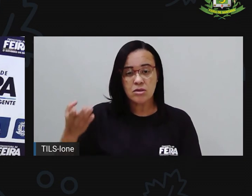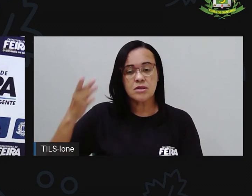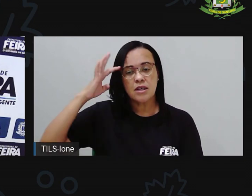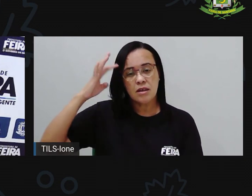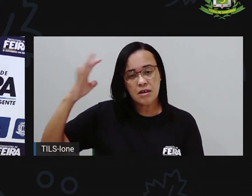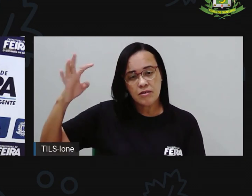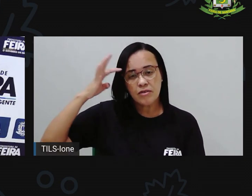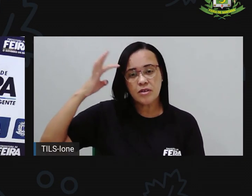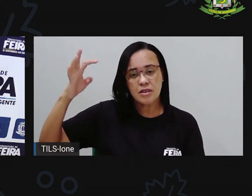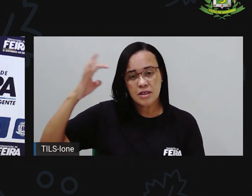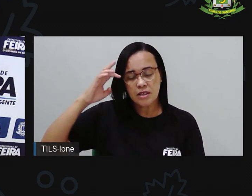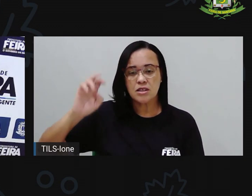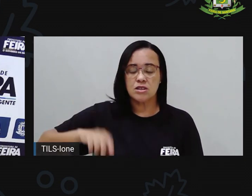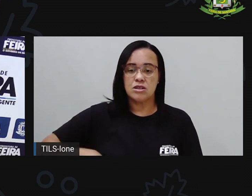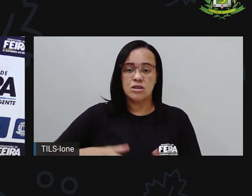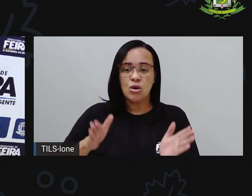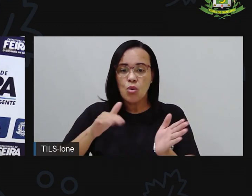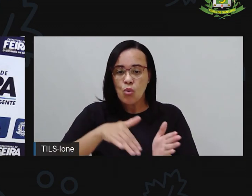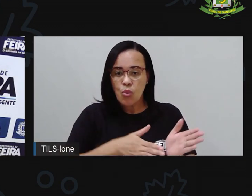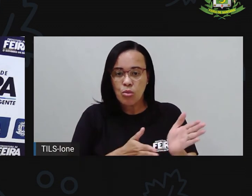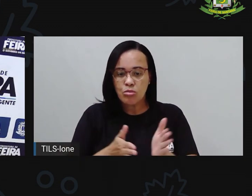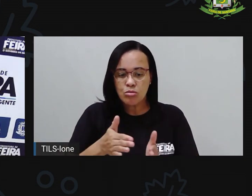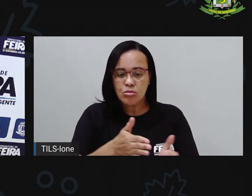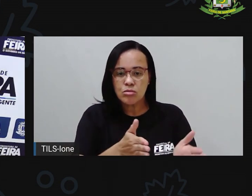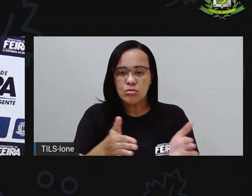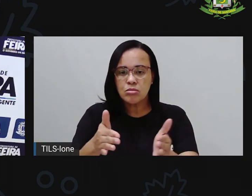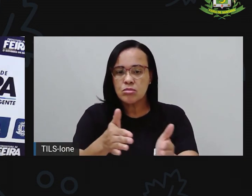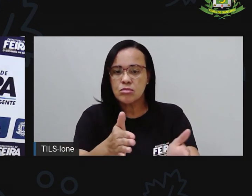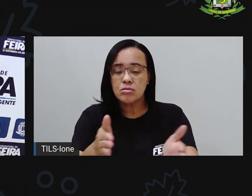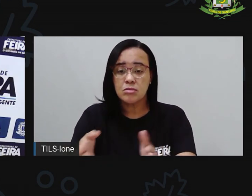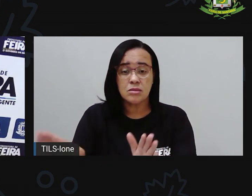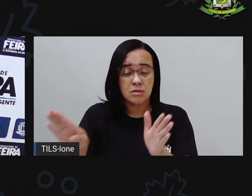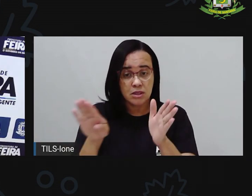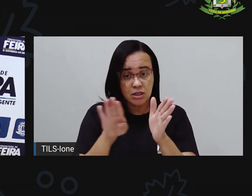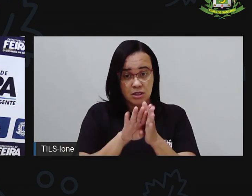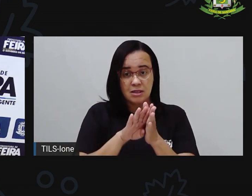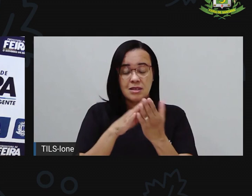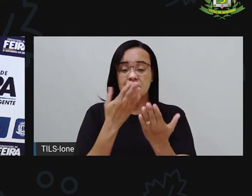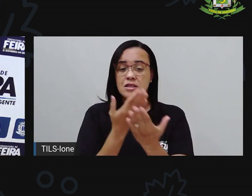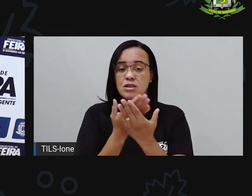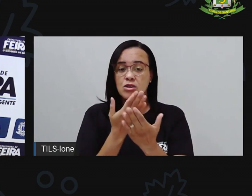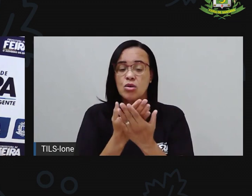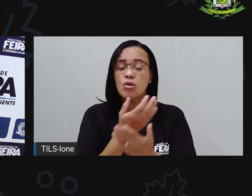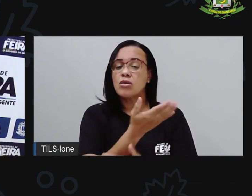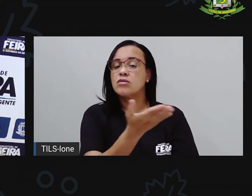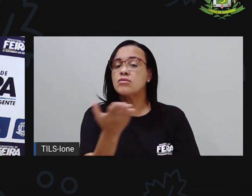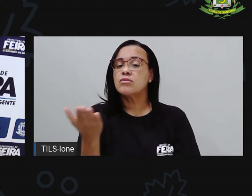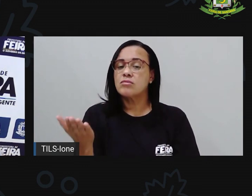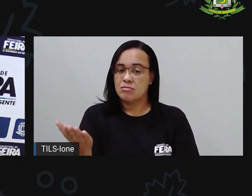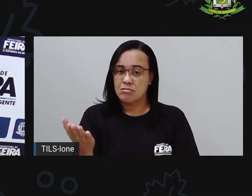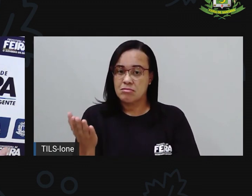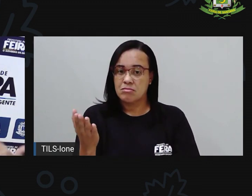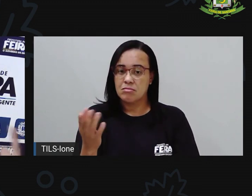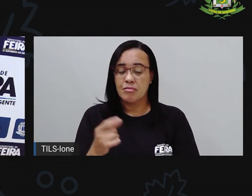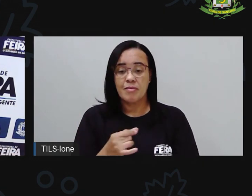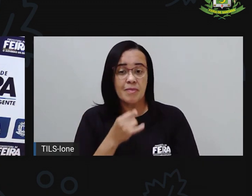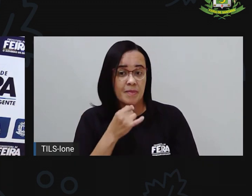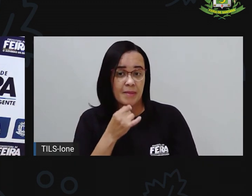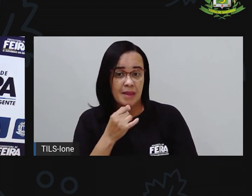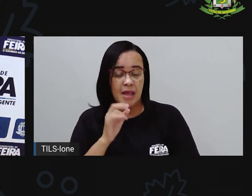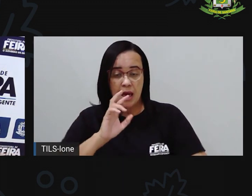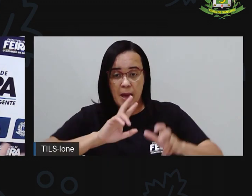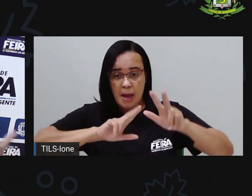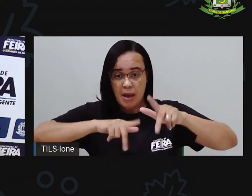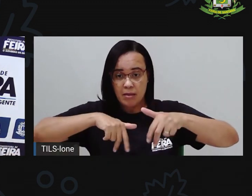sobre o percurso que vocês fazem pra chegar até a escola de vocês, né? Quem vai a pé fica bem mais